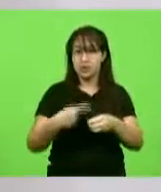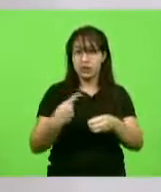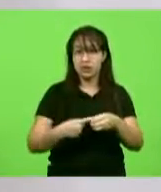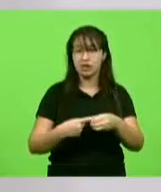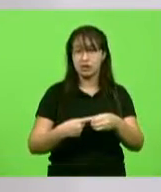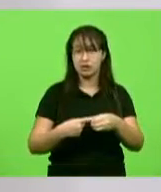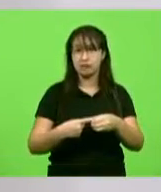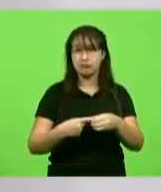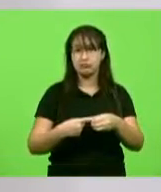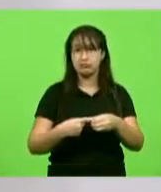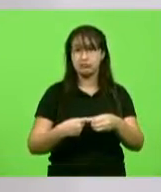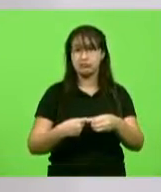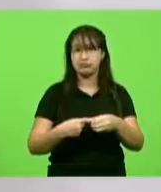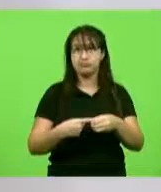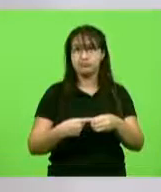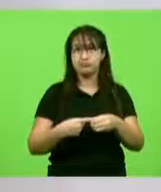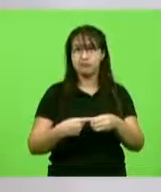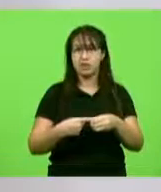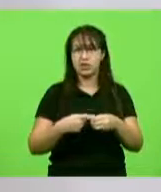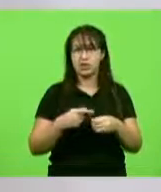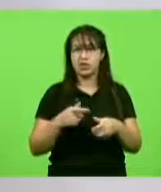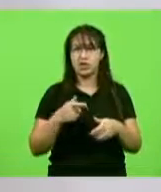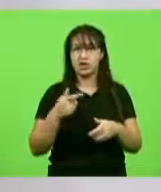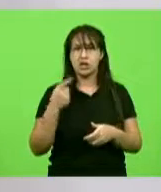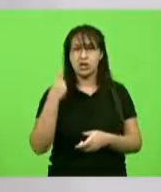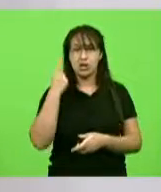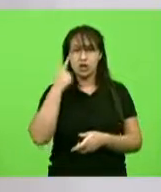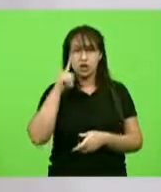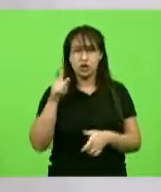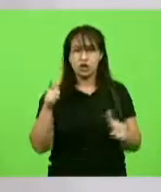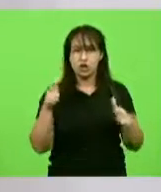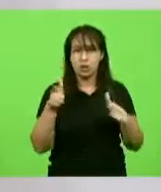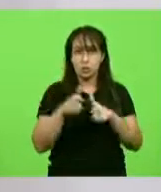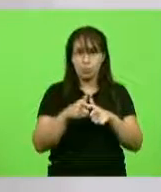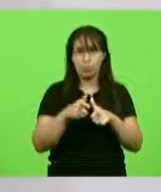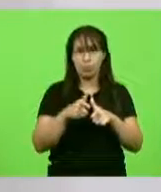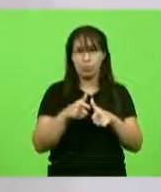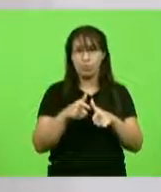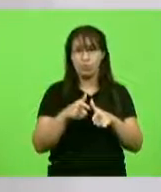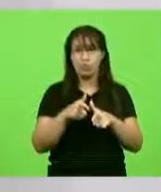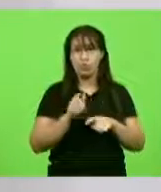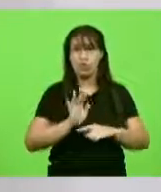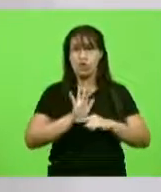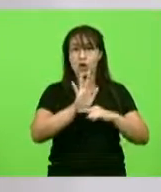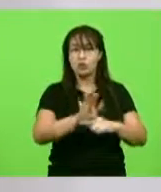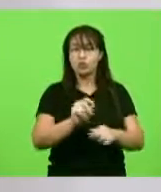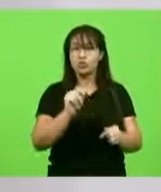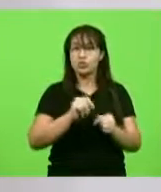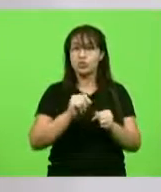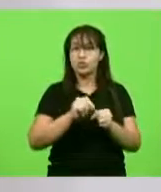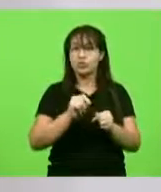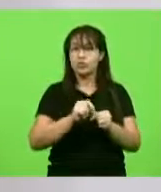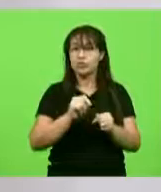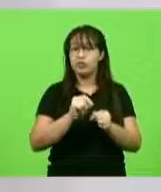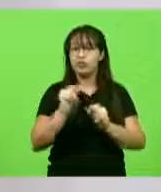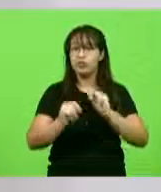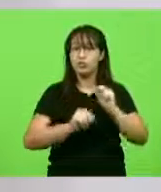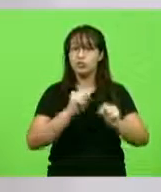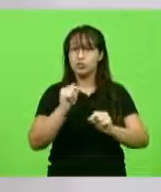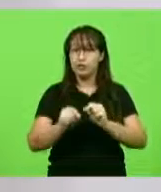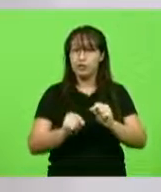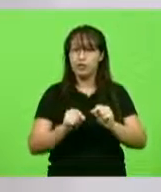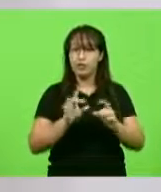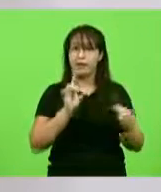em pouquíssimos dias se viabilizou o atendimento e um processo